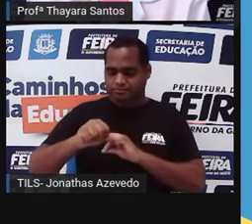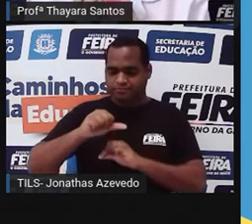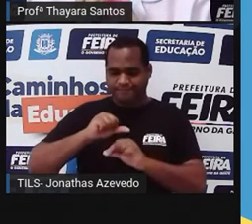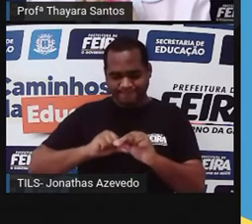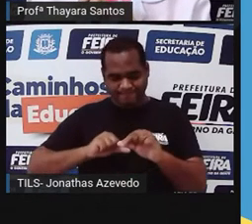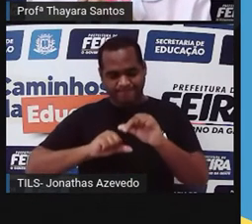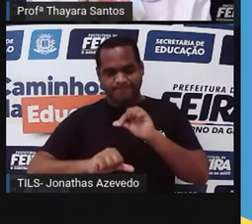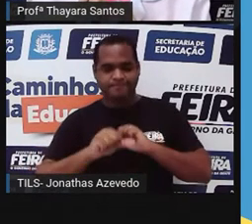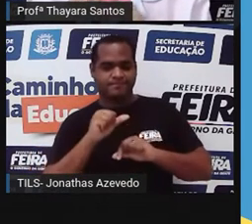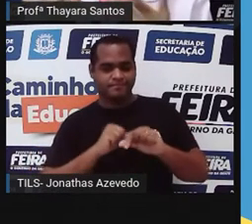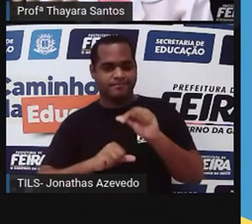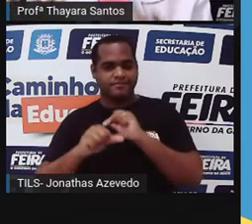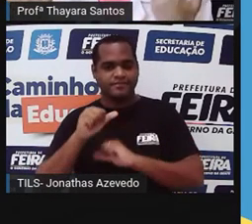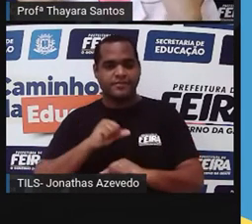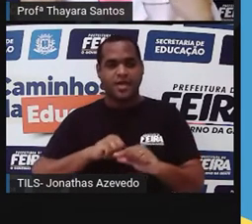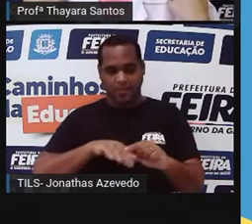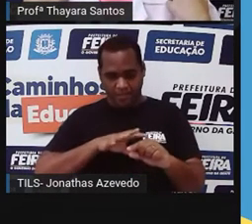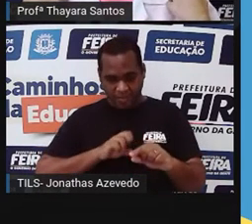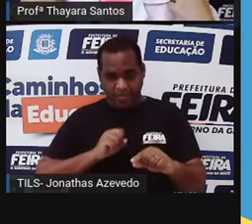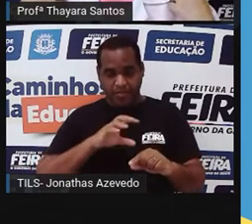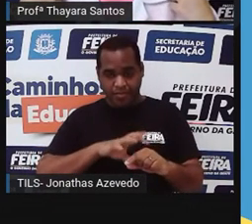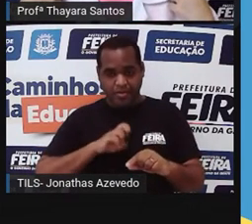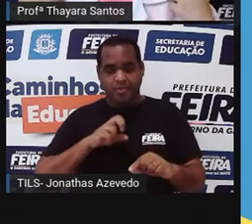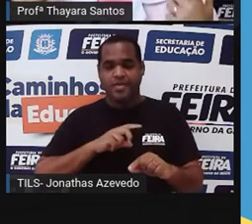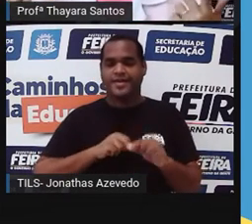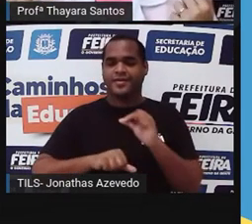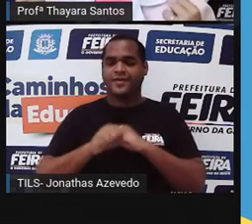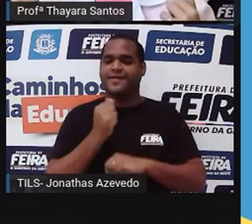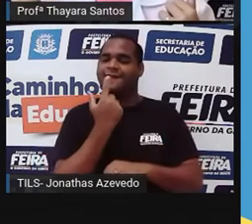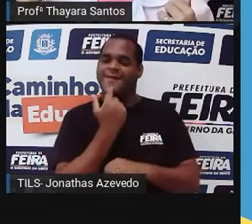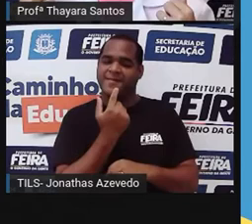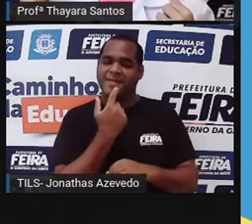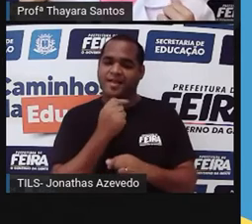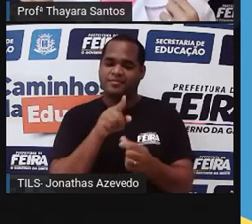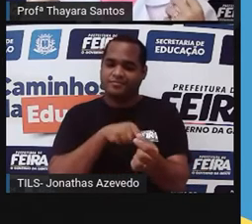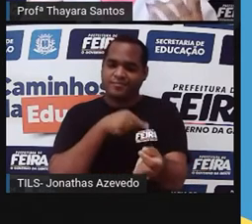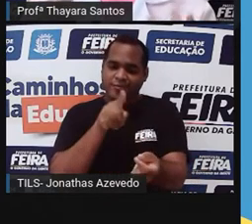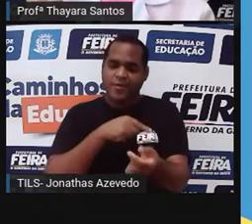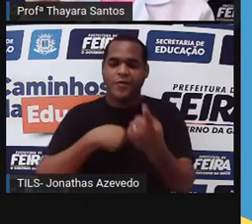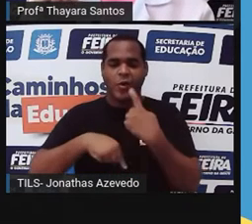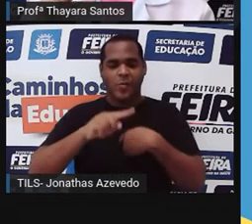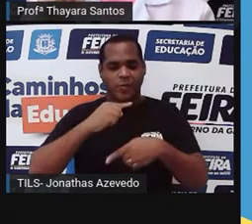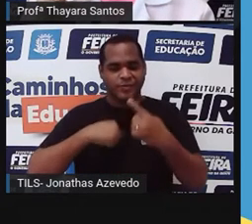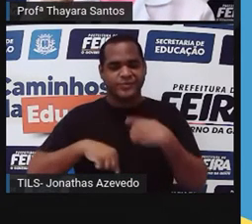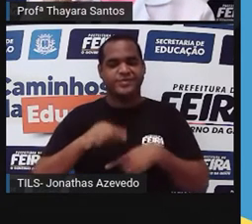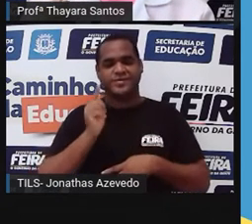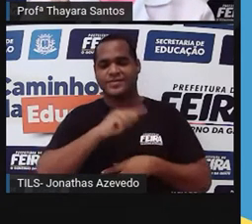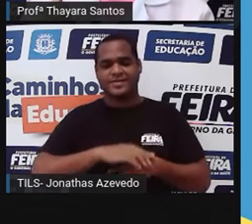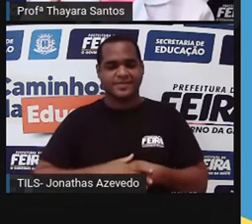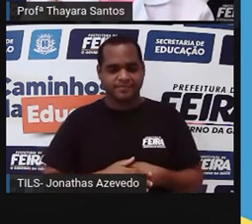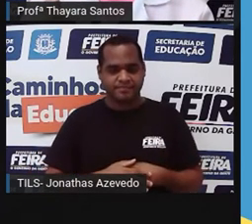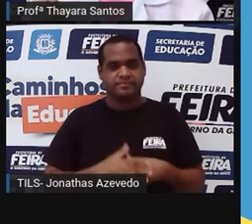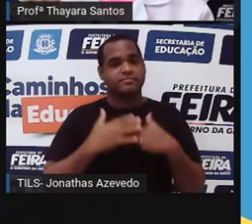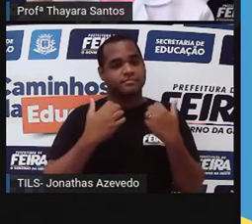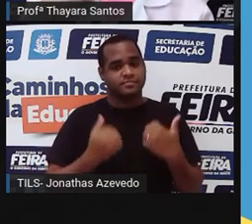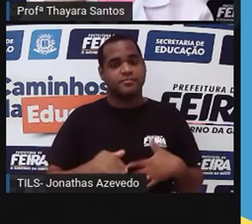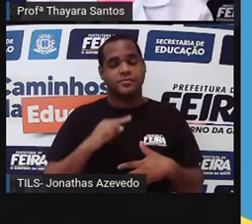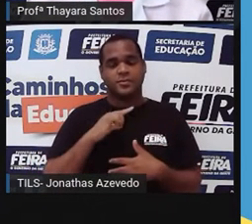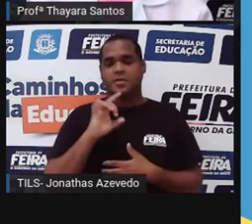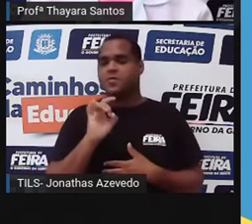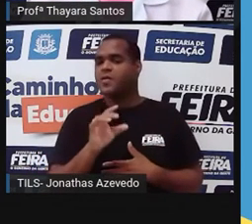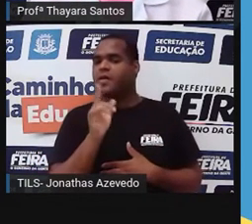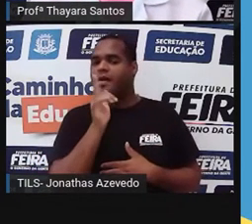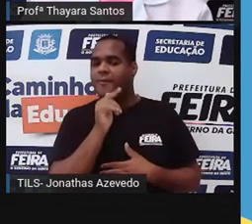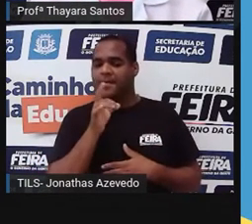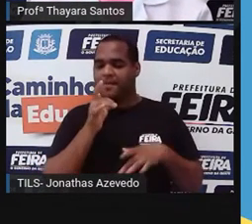consegue absorver ela e voltar ela para a nossa corrente sanguínea, voltar para o nosso corpo. E só uma pequena parte dessa água vai ser